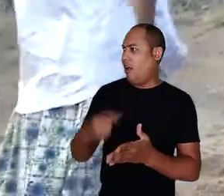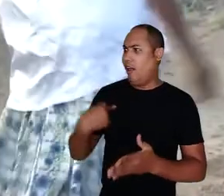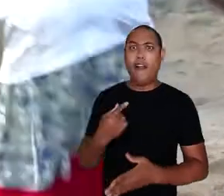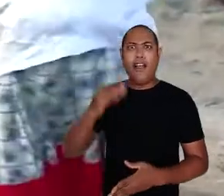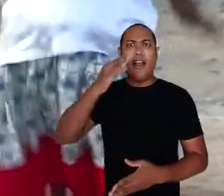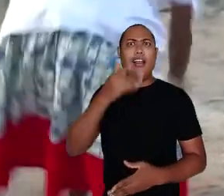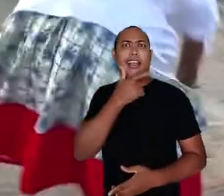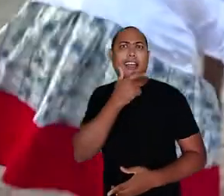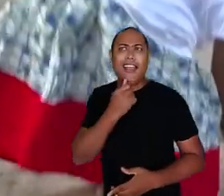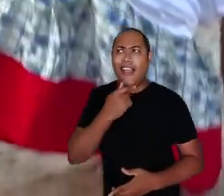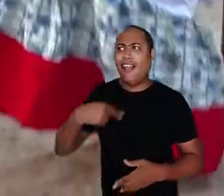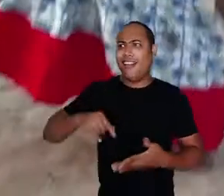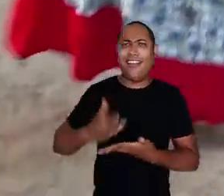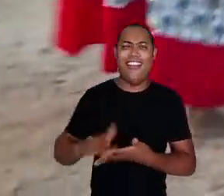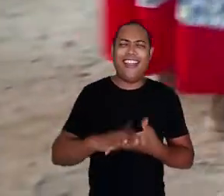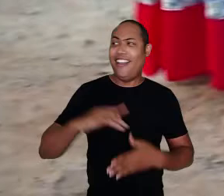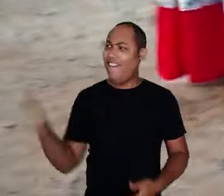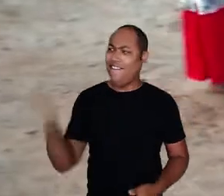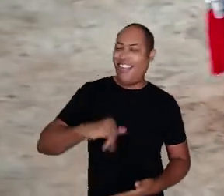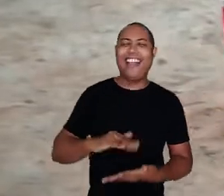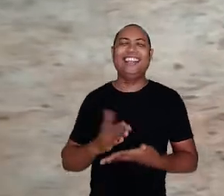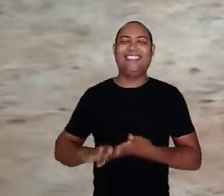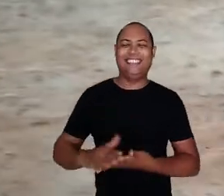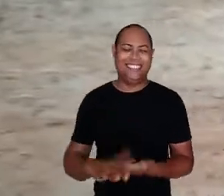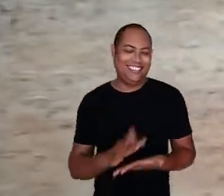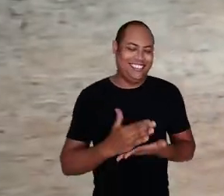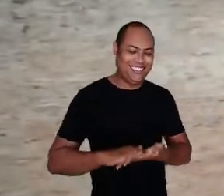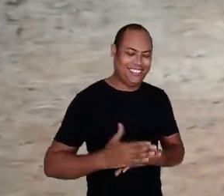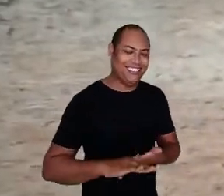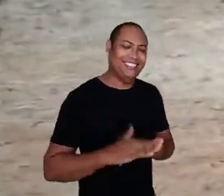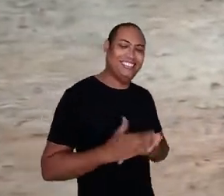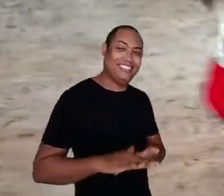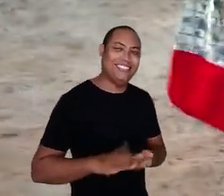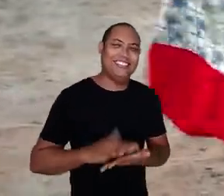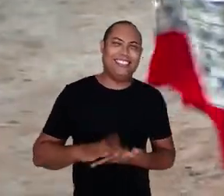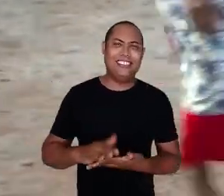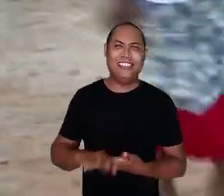Quando eu chego, chegou Dona Cadu O samba dela está de parabéns